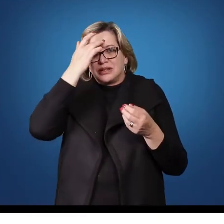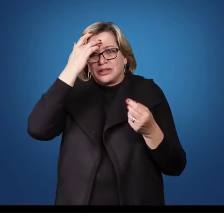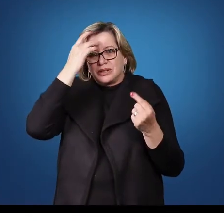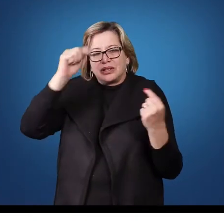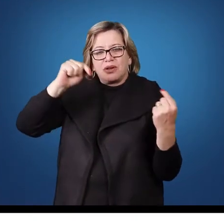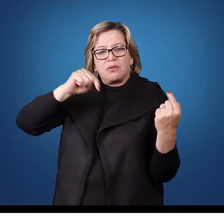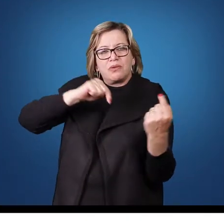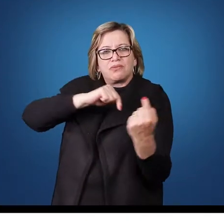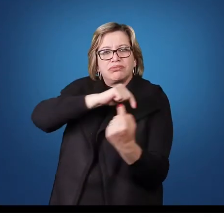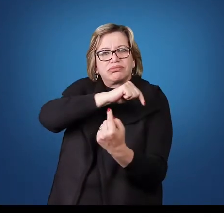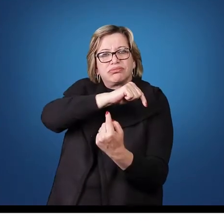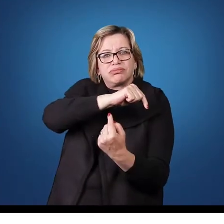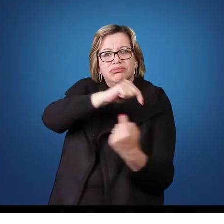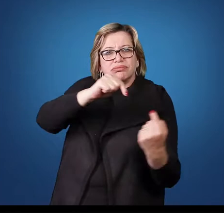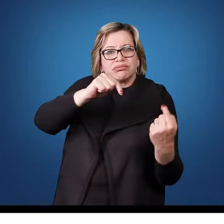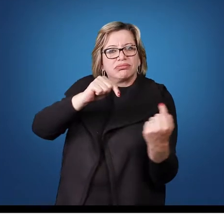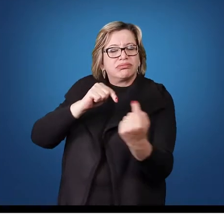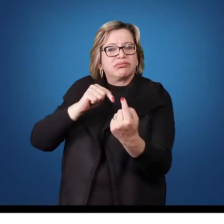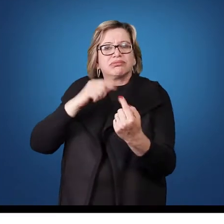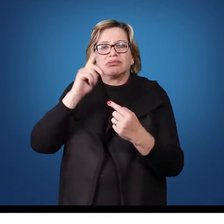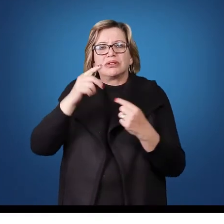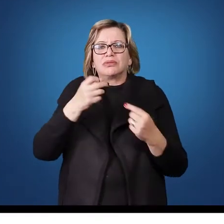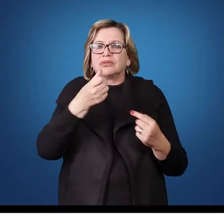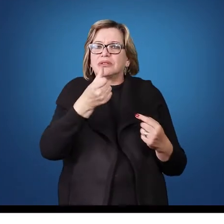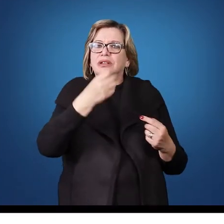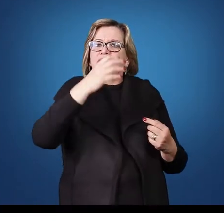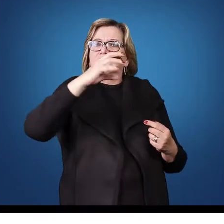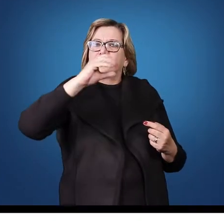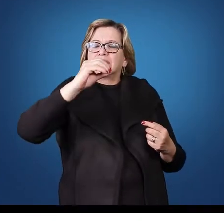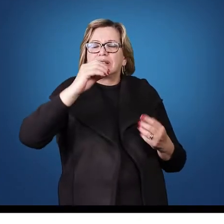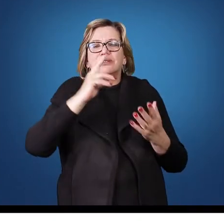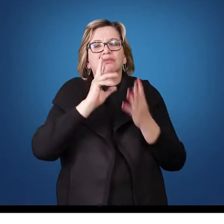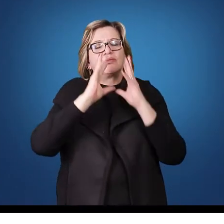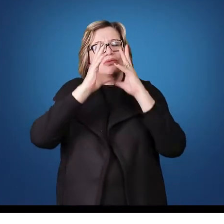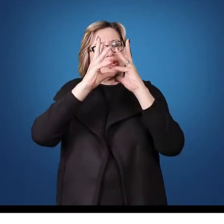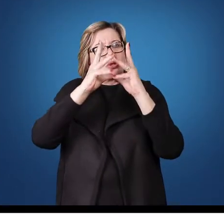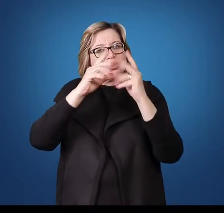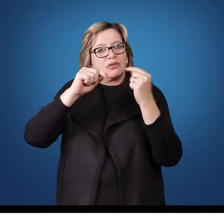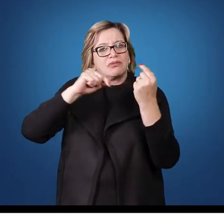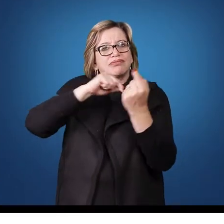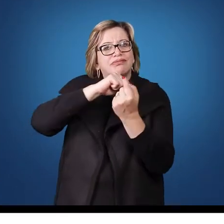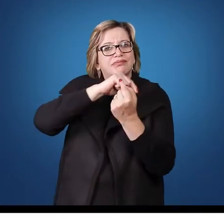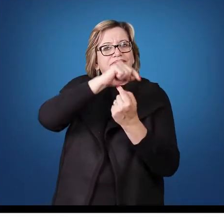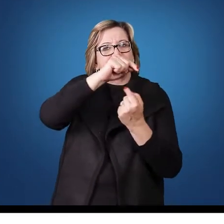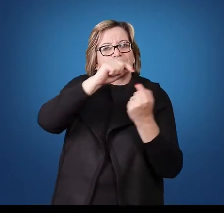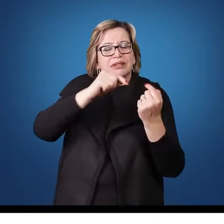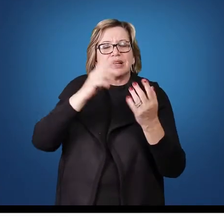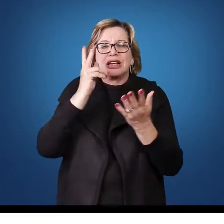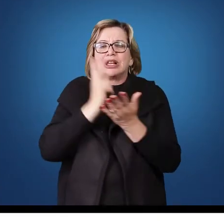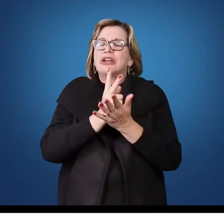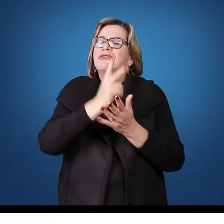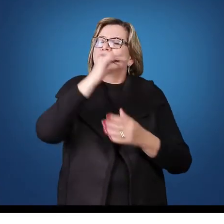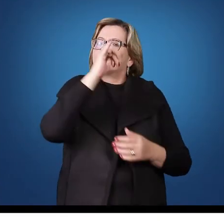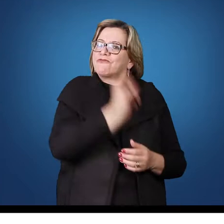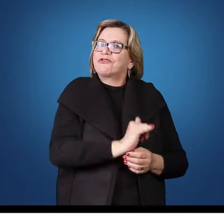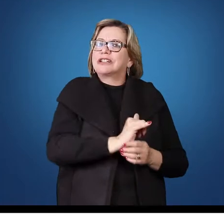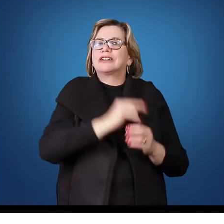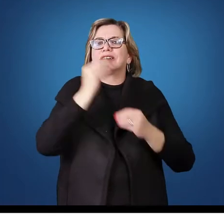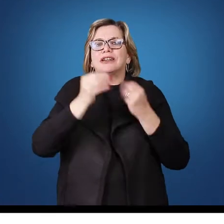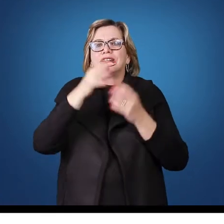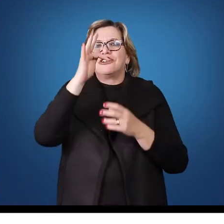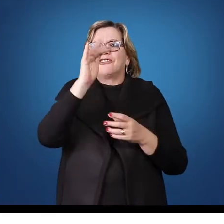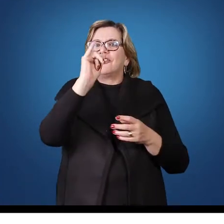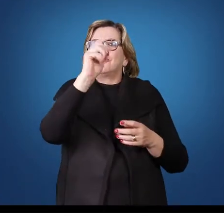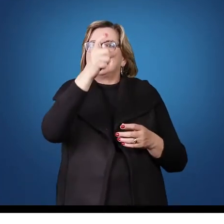rotação das suas posições. No sistema 6-0, todos rodam e mantêm uma posição fixa na quadra, que é para uma